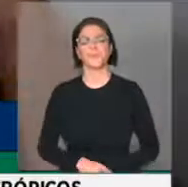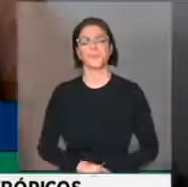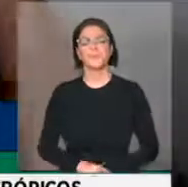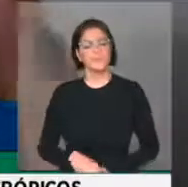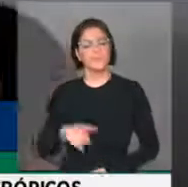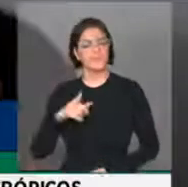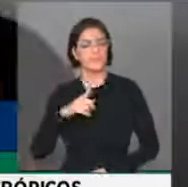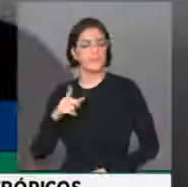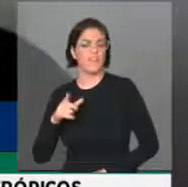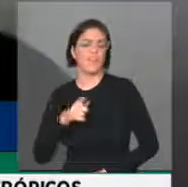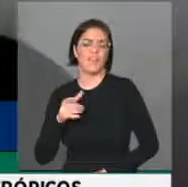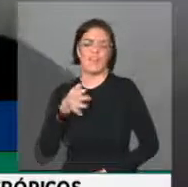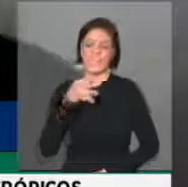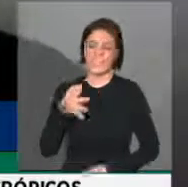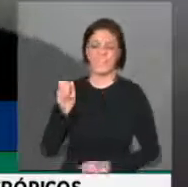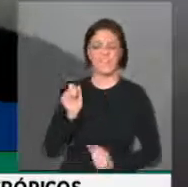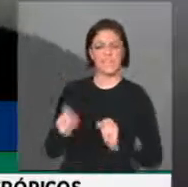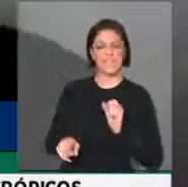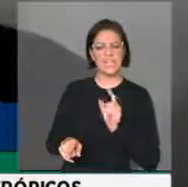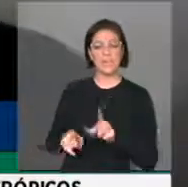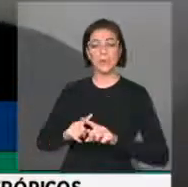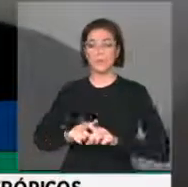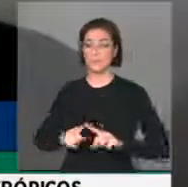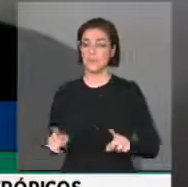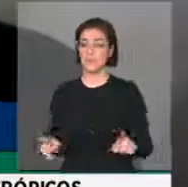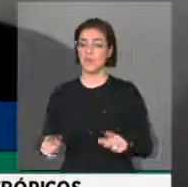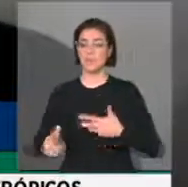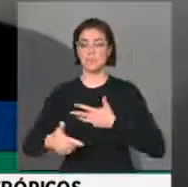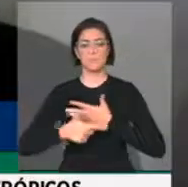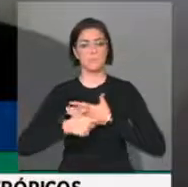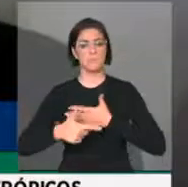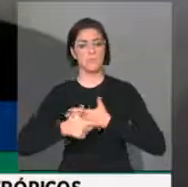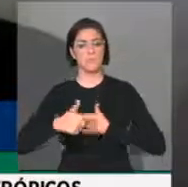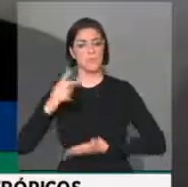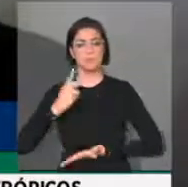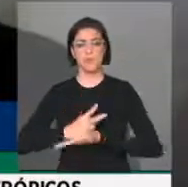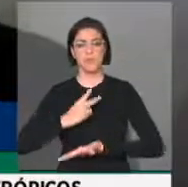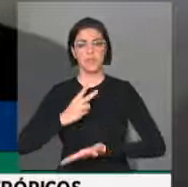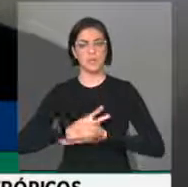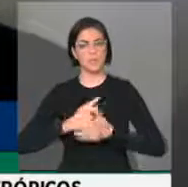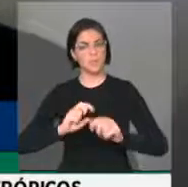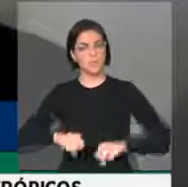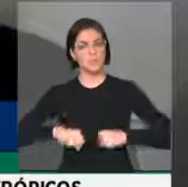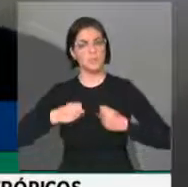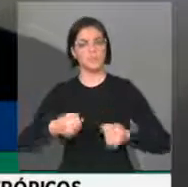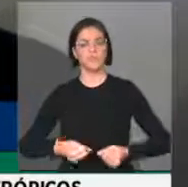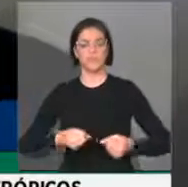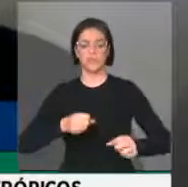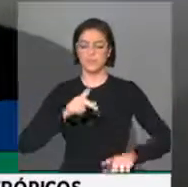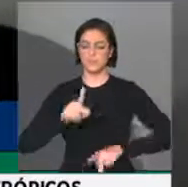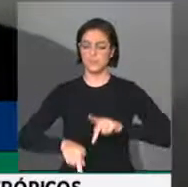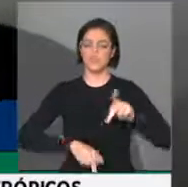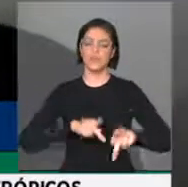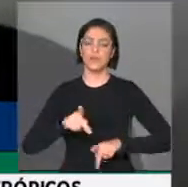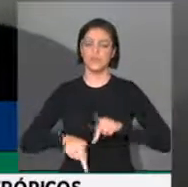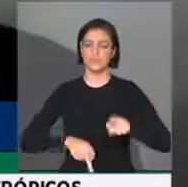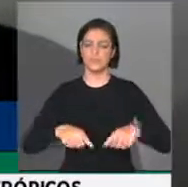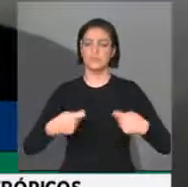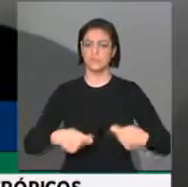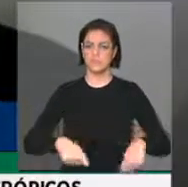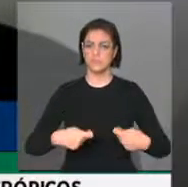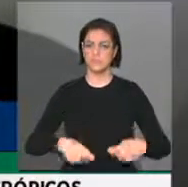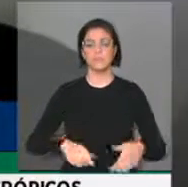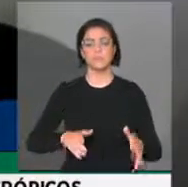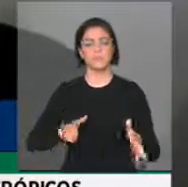cumprindo o seu papel de defesa da sociedade vulnerável neste tempo de pandemia.